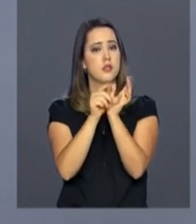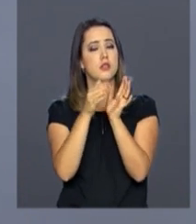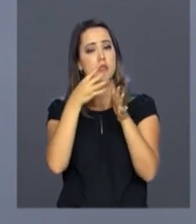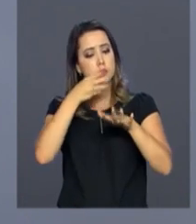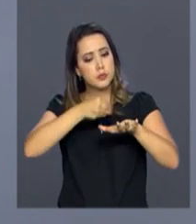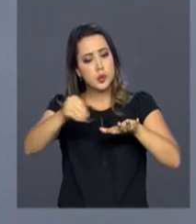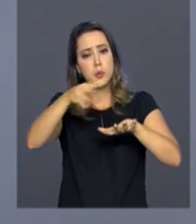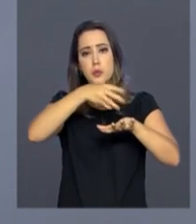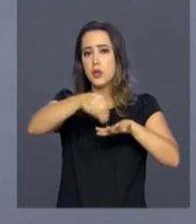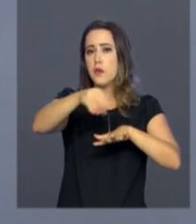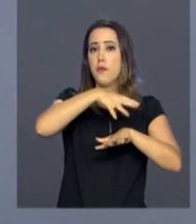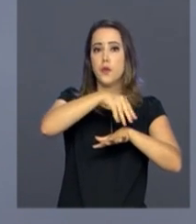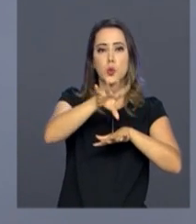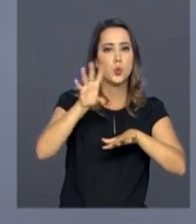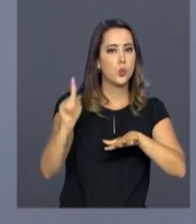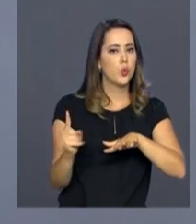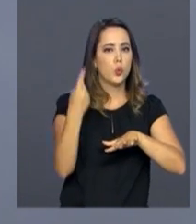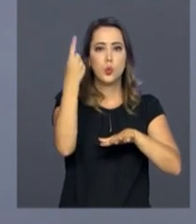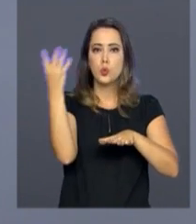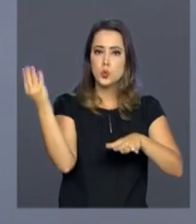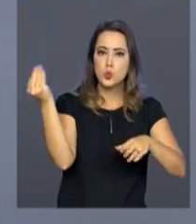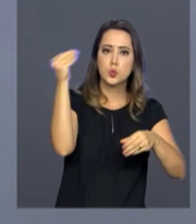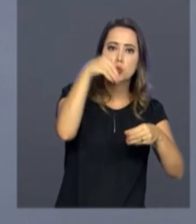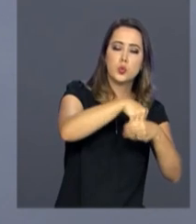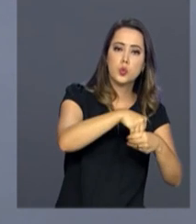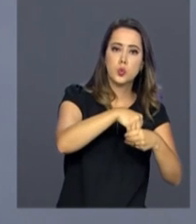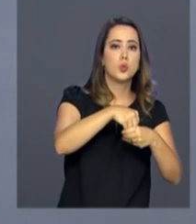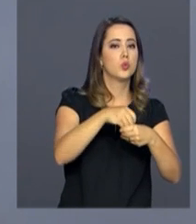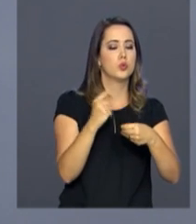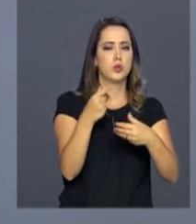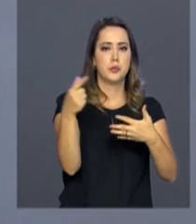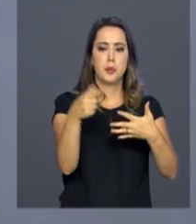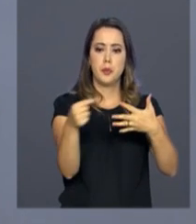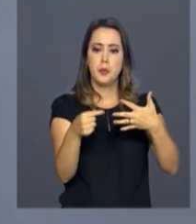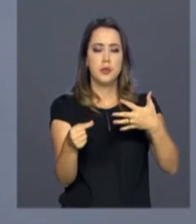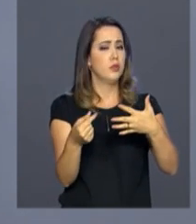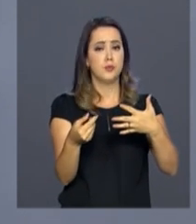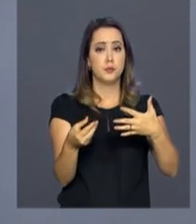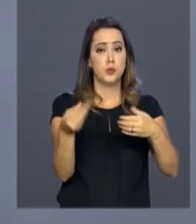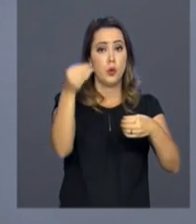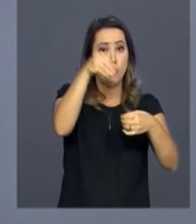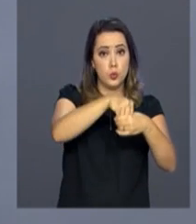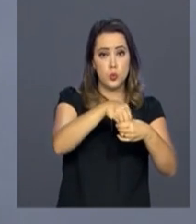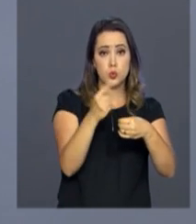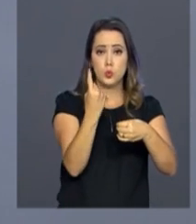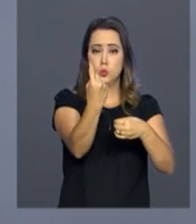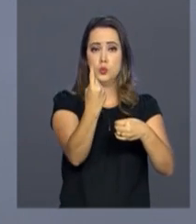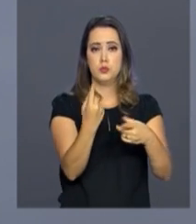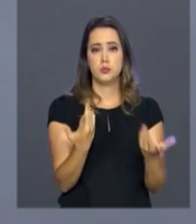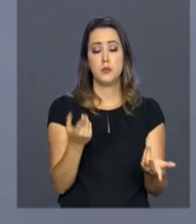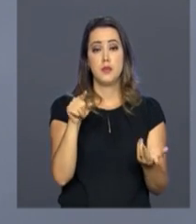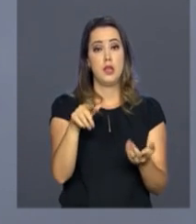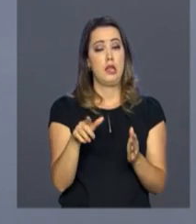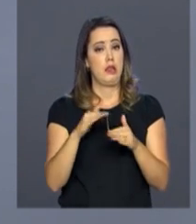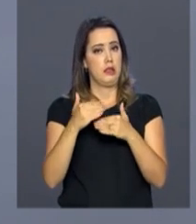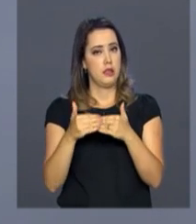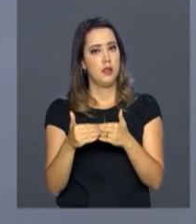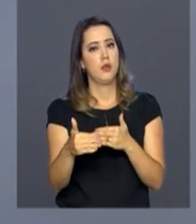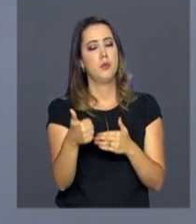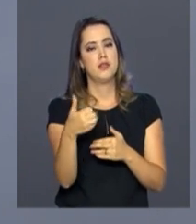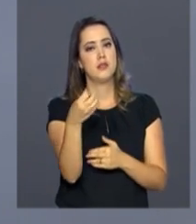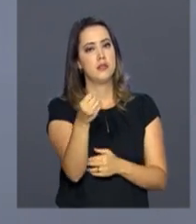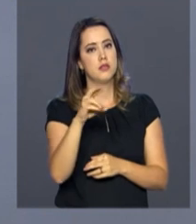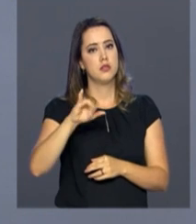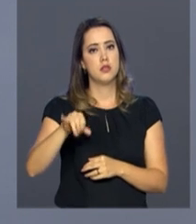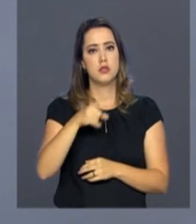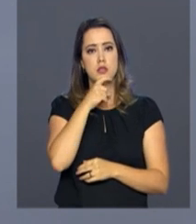trabalhistas e previdenciários em um documento único. A partir do dia 16 de julho, todas as empresas privadas,